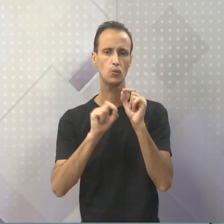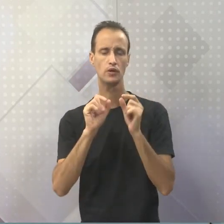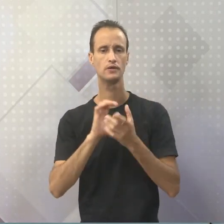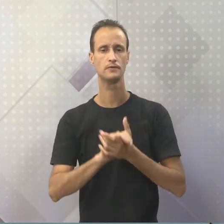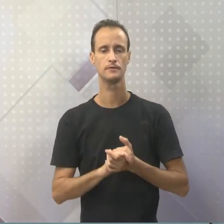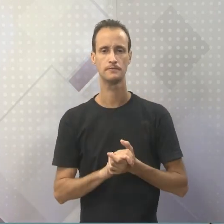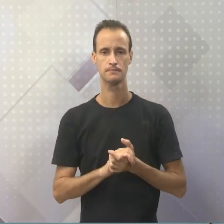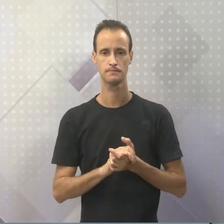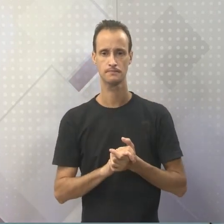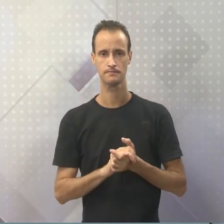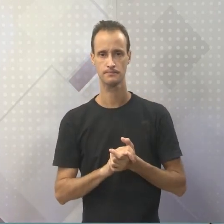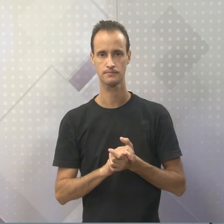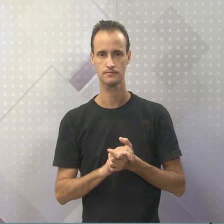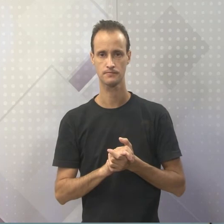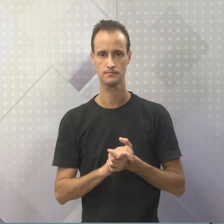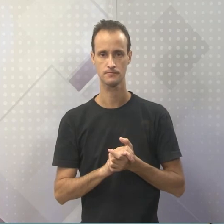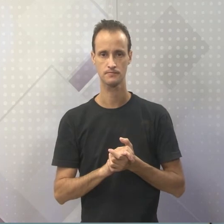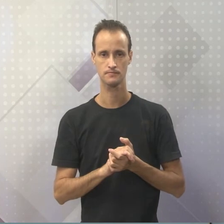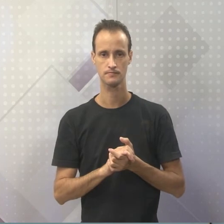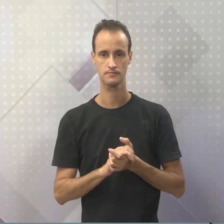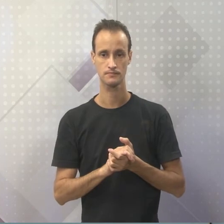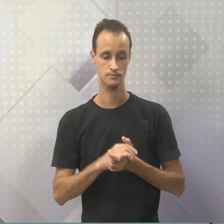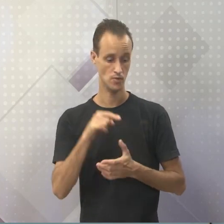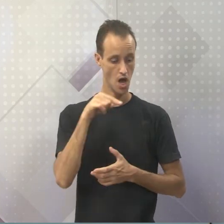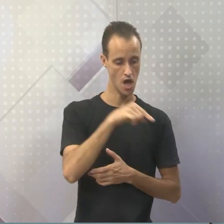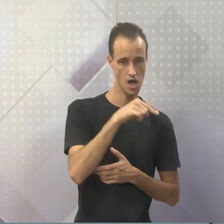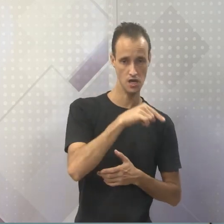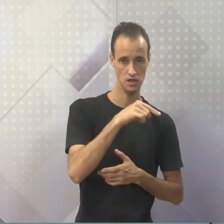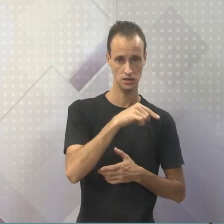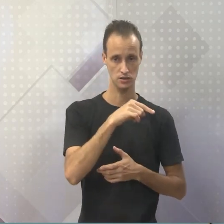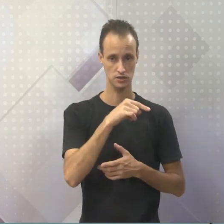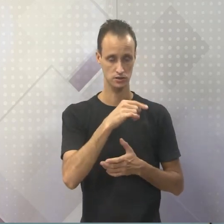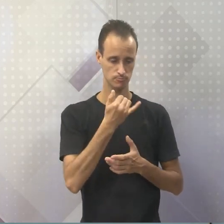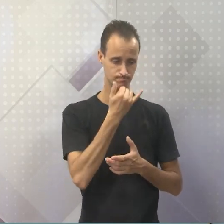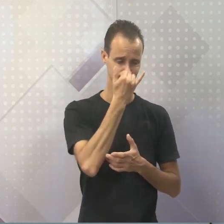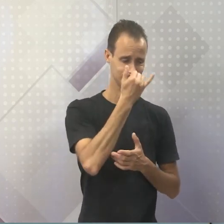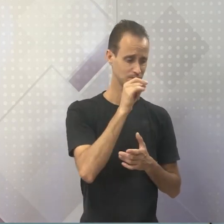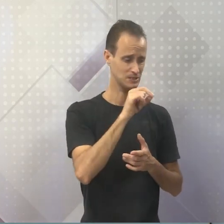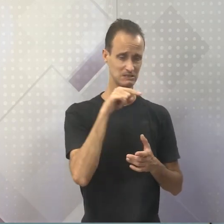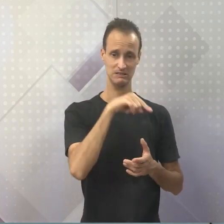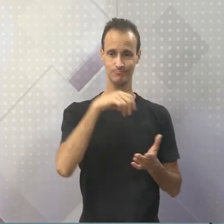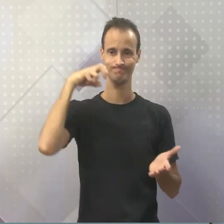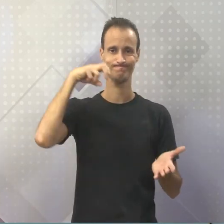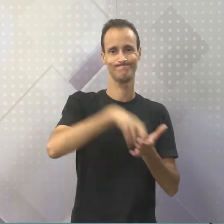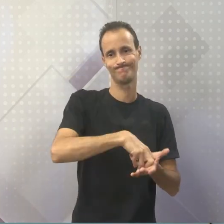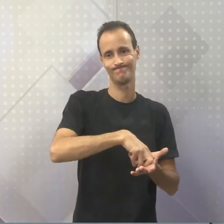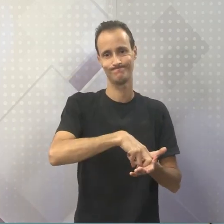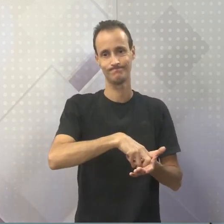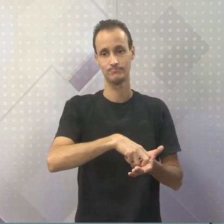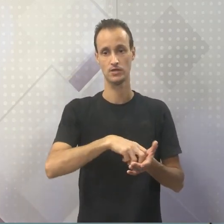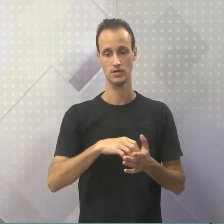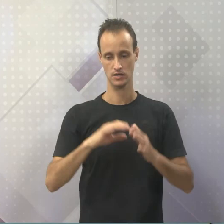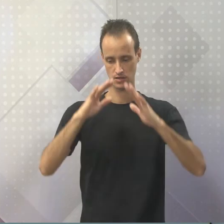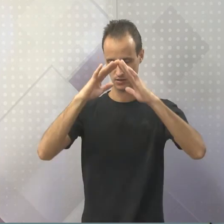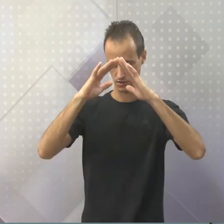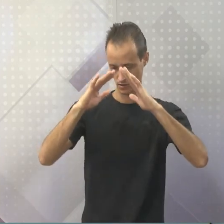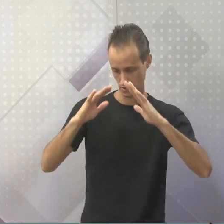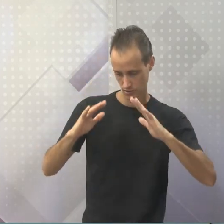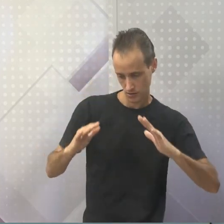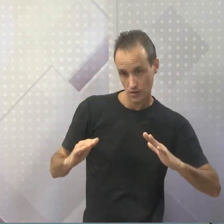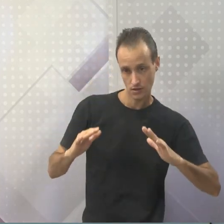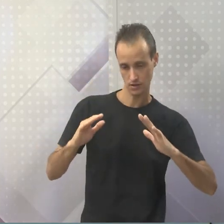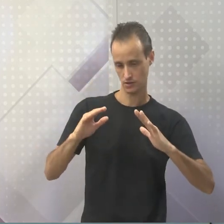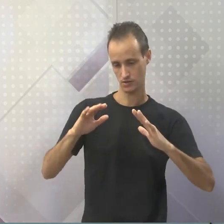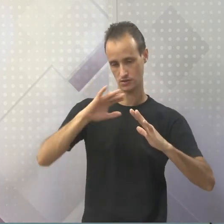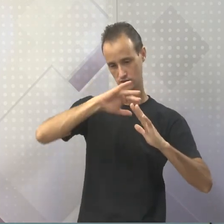ela, que estava sendo vítima, ela acabou sofrendo a punição. Então, a Atena, ela trabalhava, ela morava